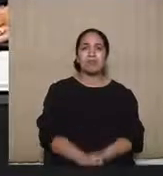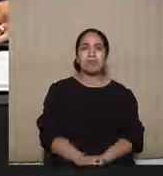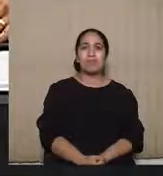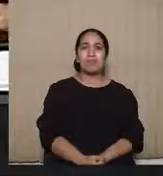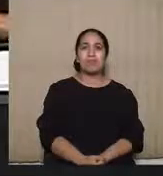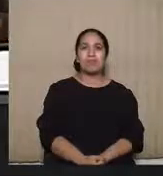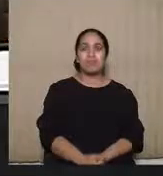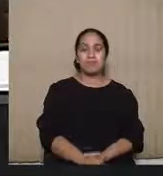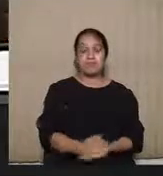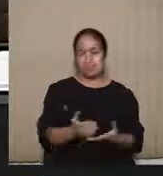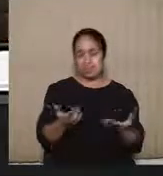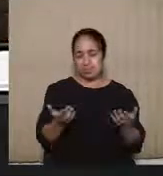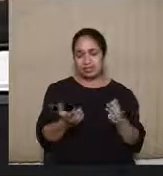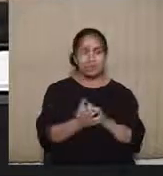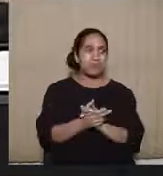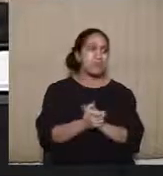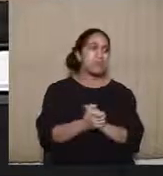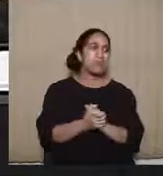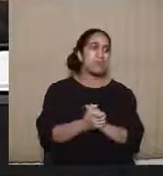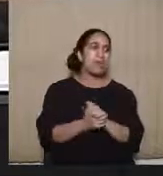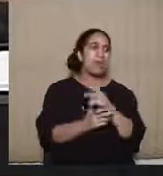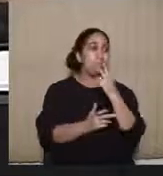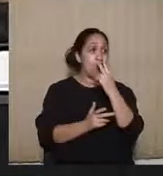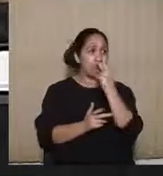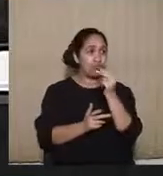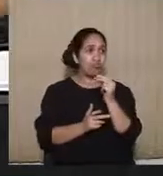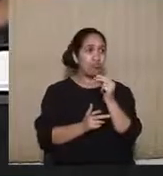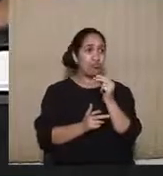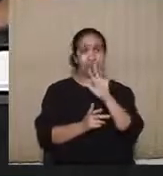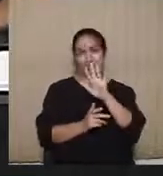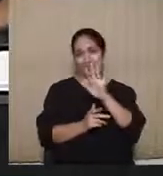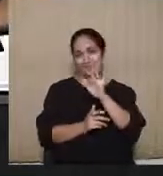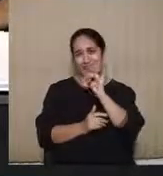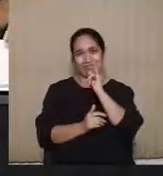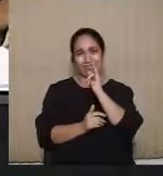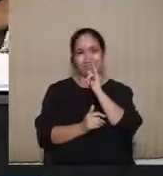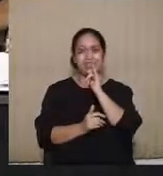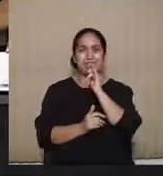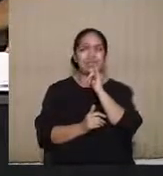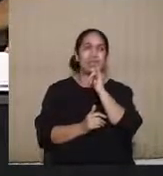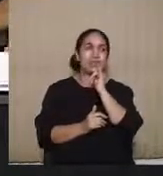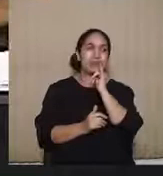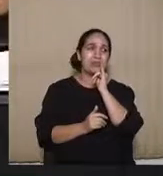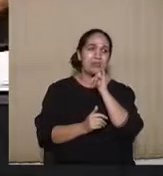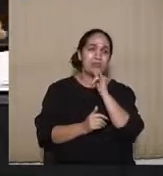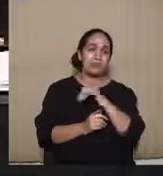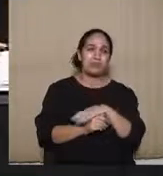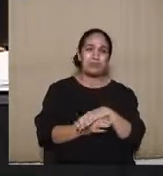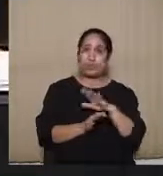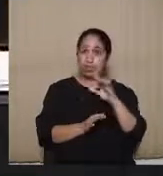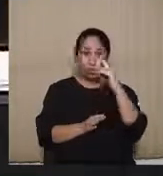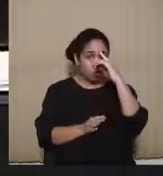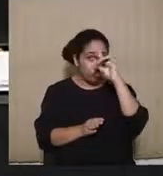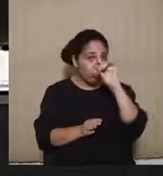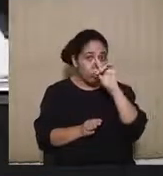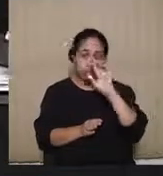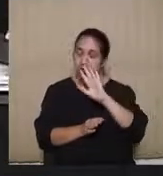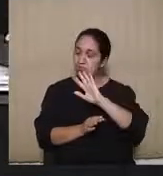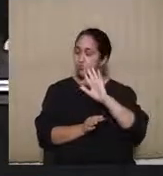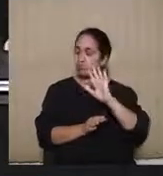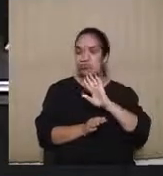Bom, eu, Tonelli, eu acho que há uma... Vou dar um exemplo aqui que eu não tenho a menor dúvida de que